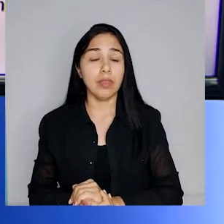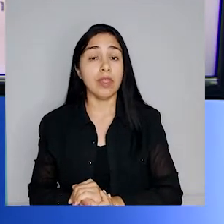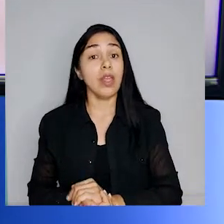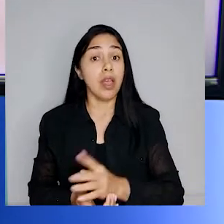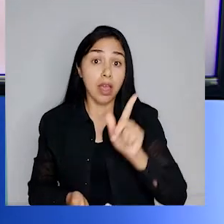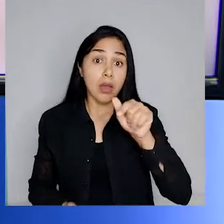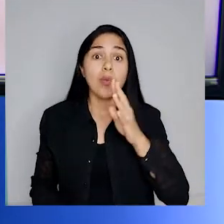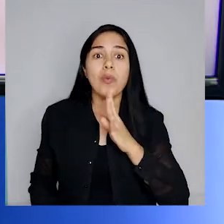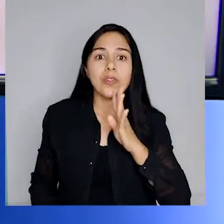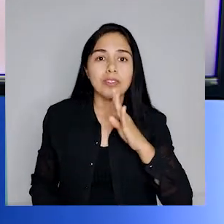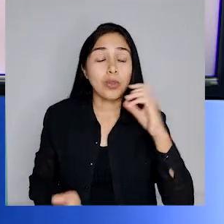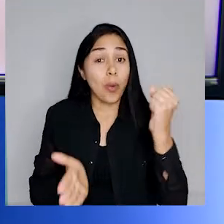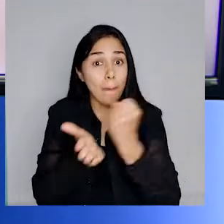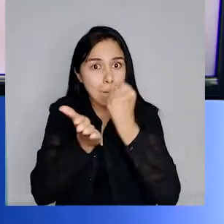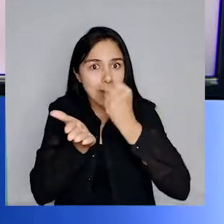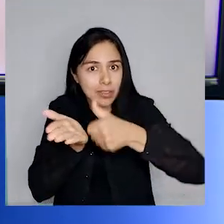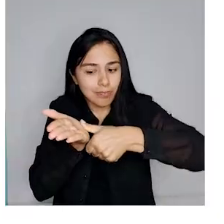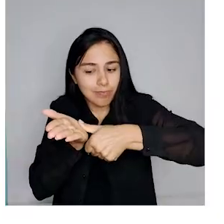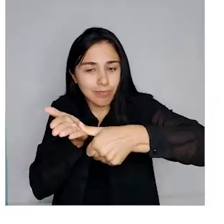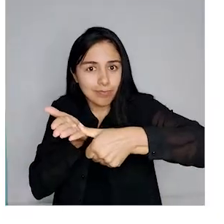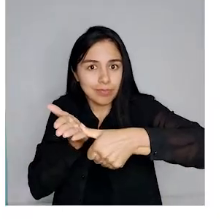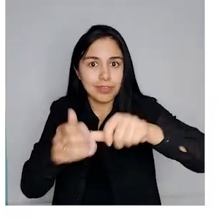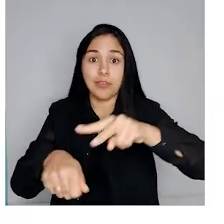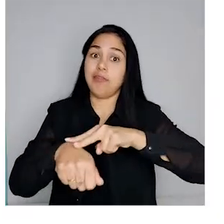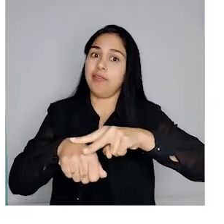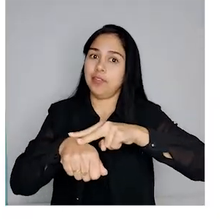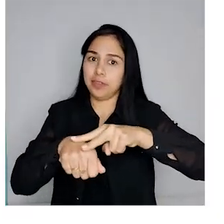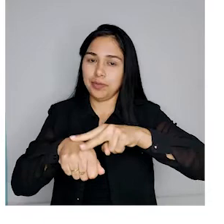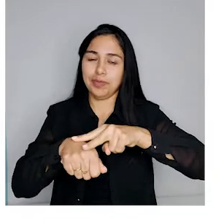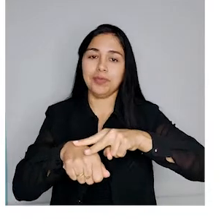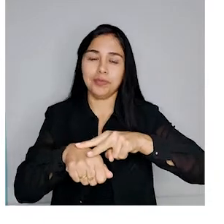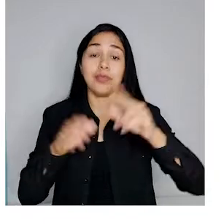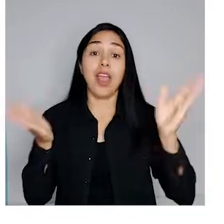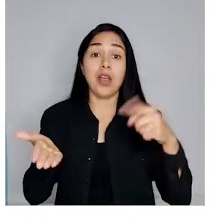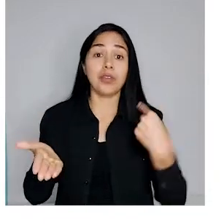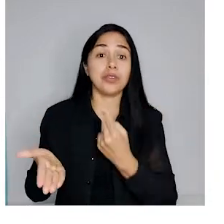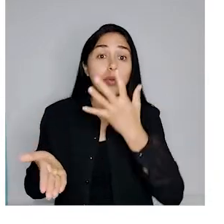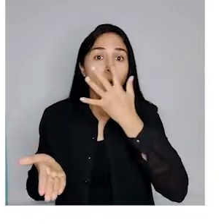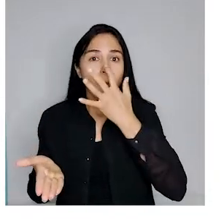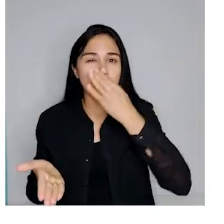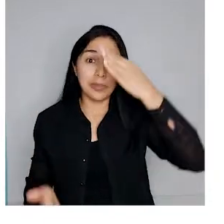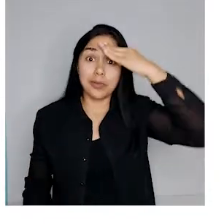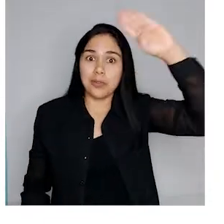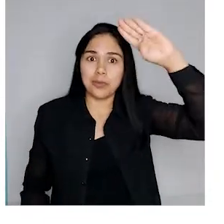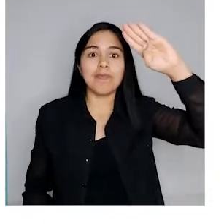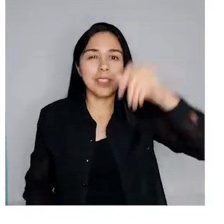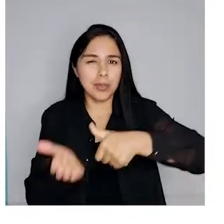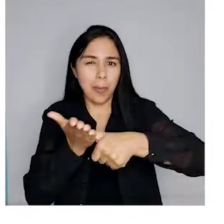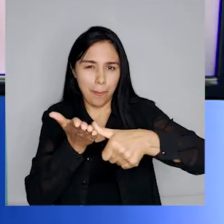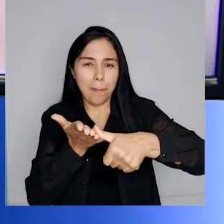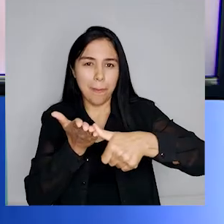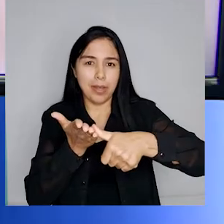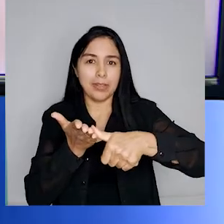conhecidos como selo verde. Agora, vamos observar os principais rótulos ambientais e seus